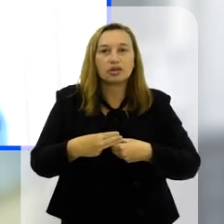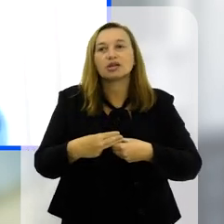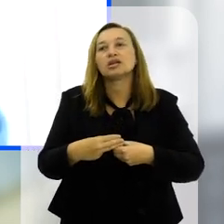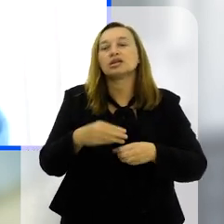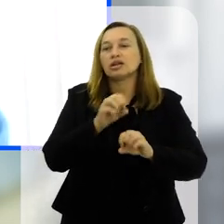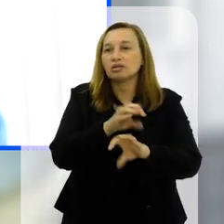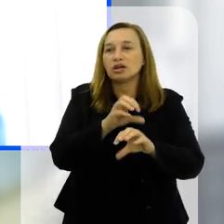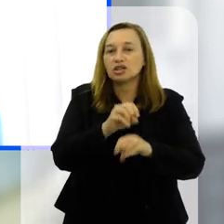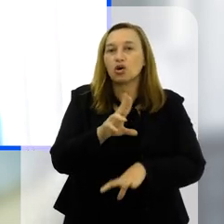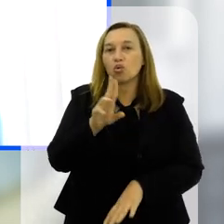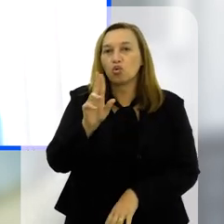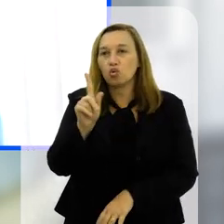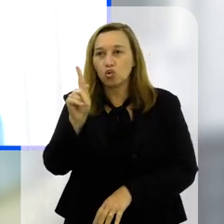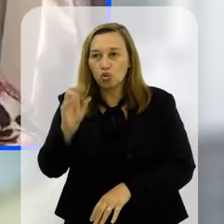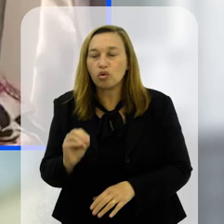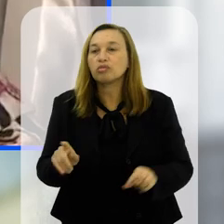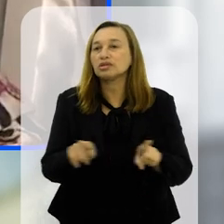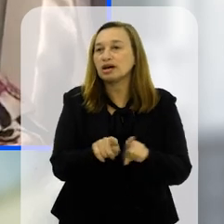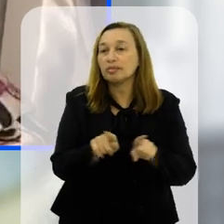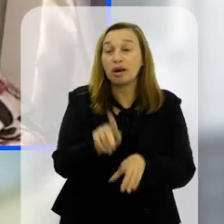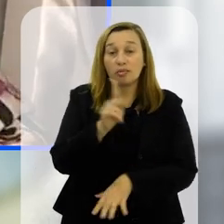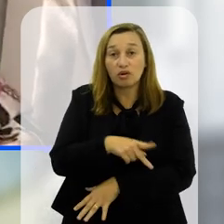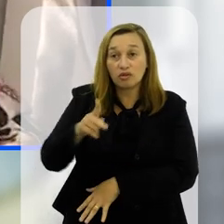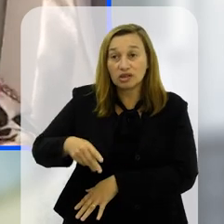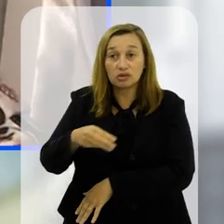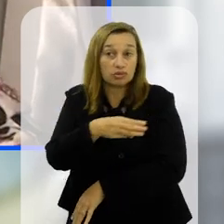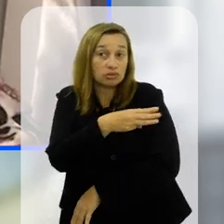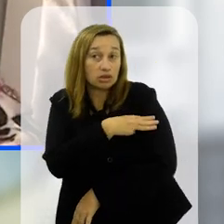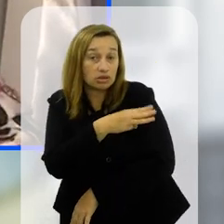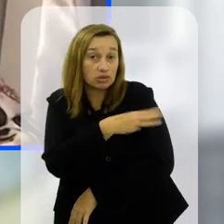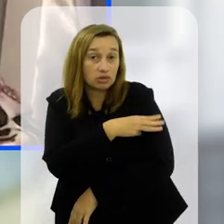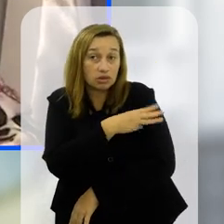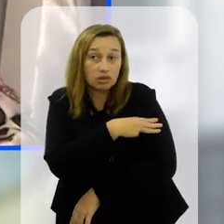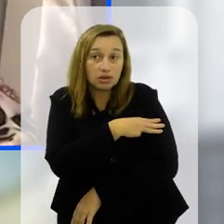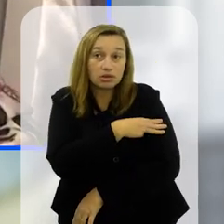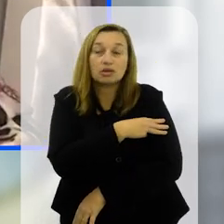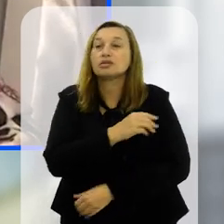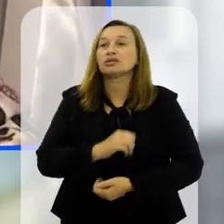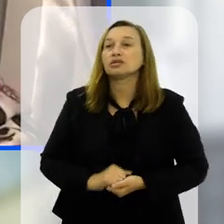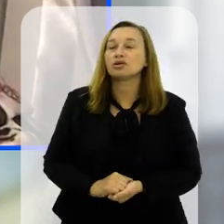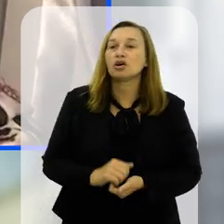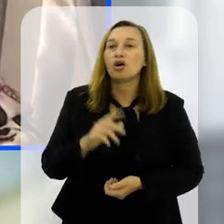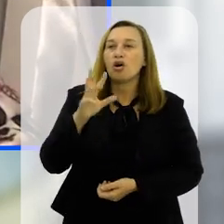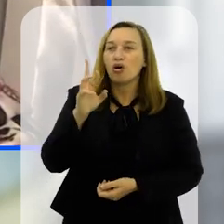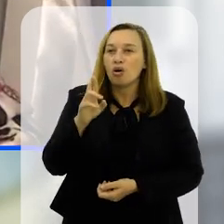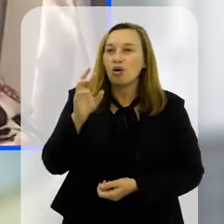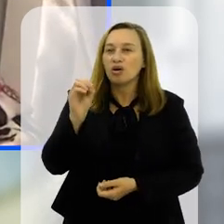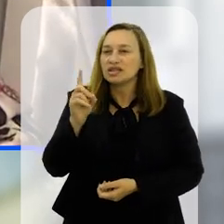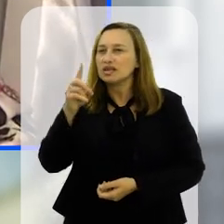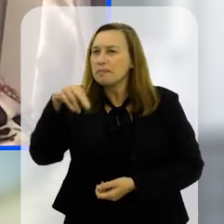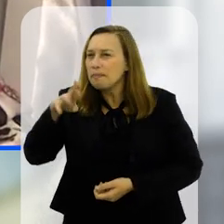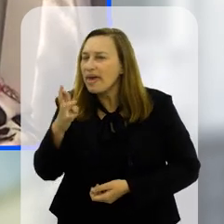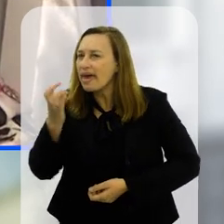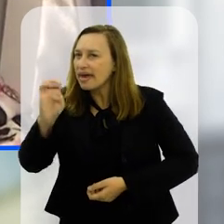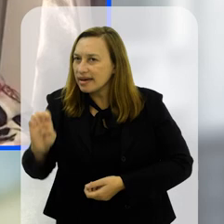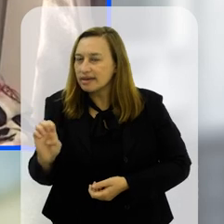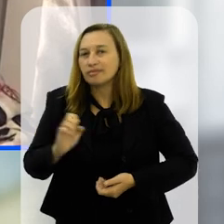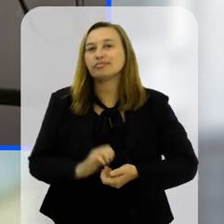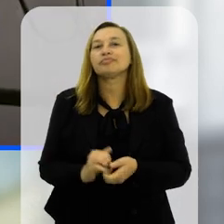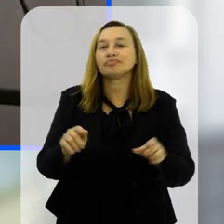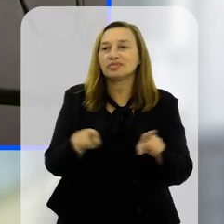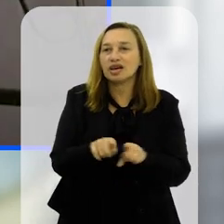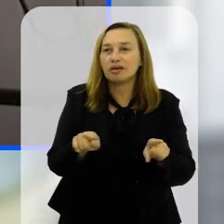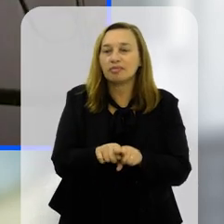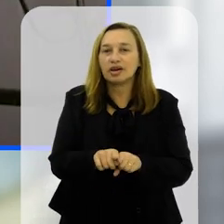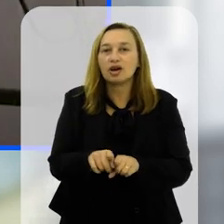Nepomuceno com a professora do terceiro ano do Ensino Fundamental I, Rosemary Barbosa de Jesus Costa